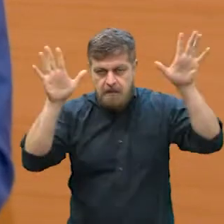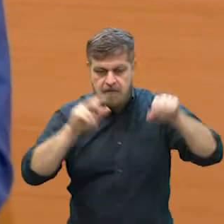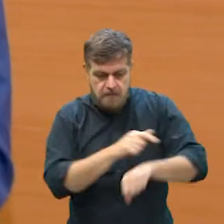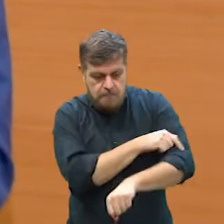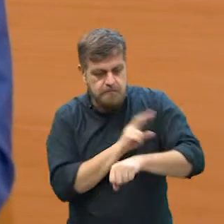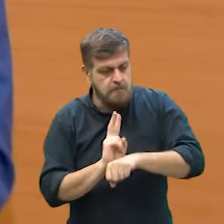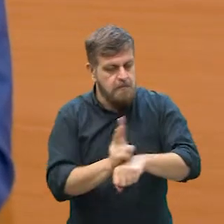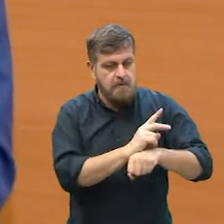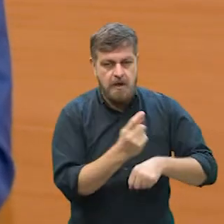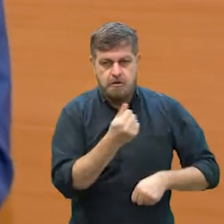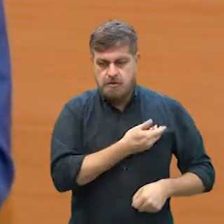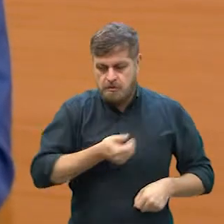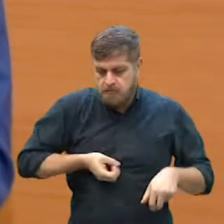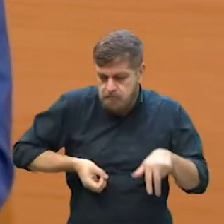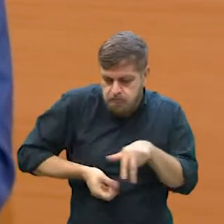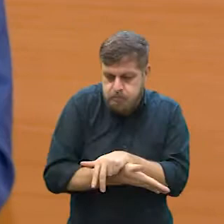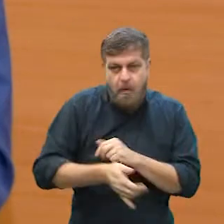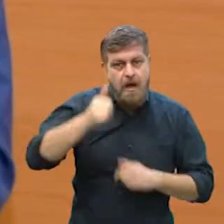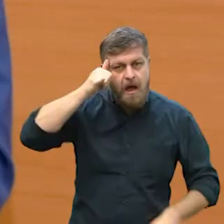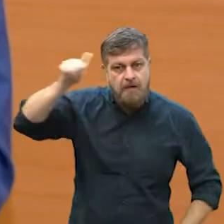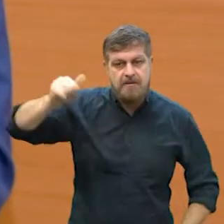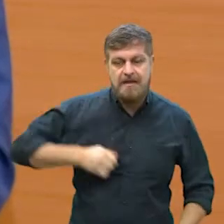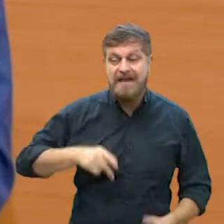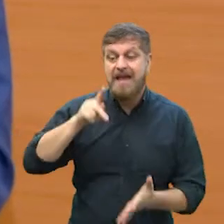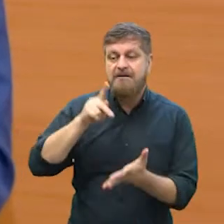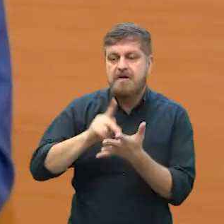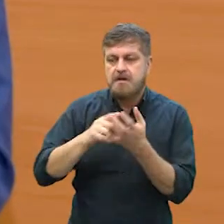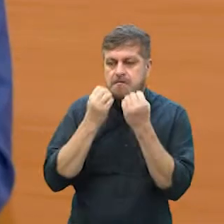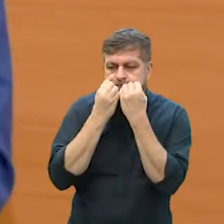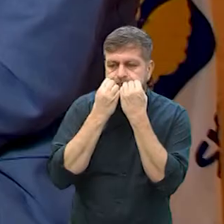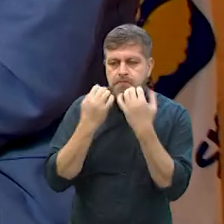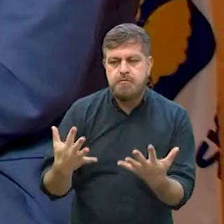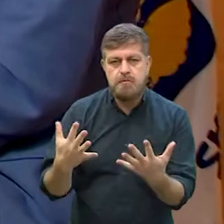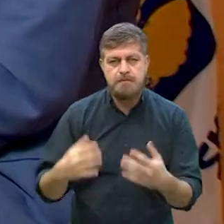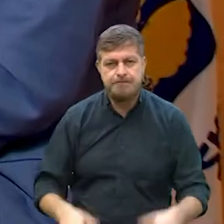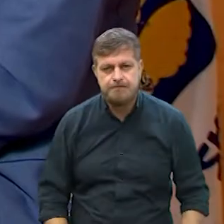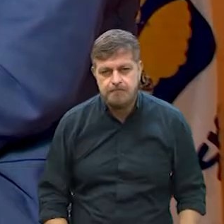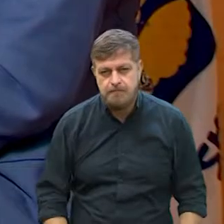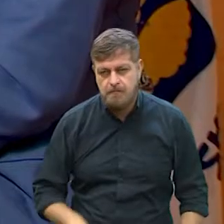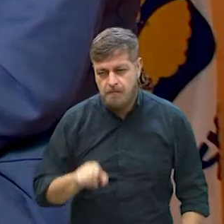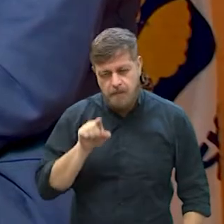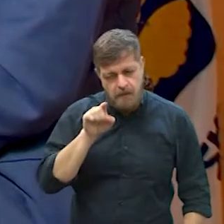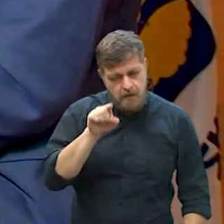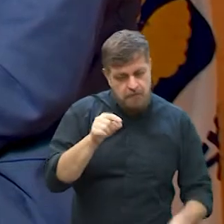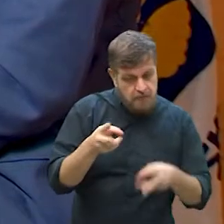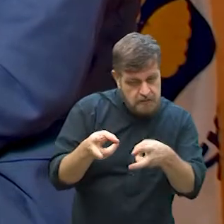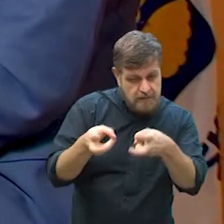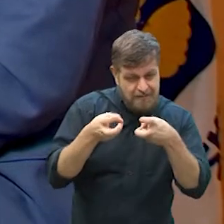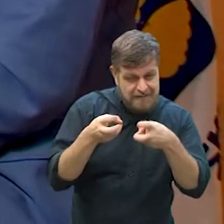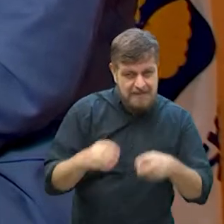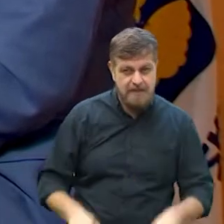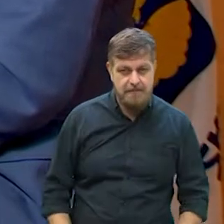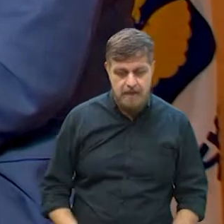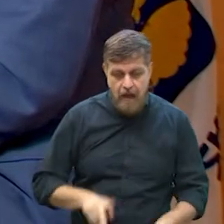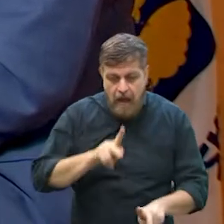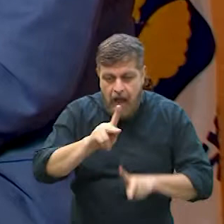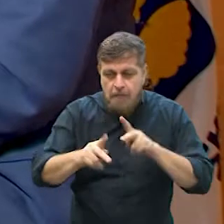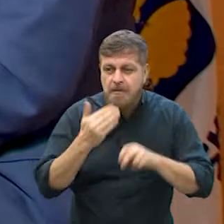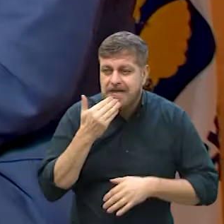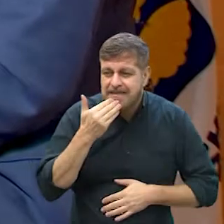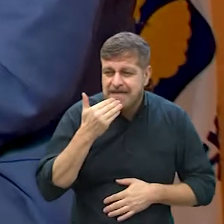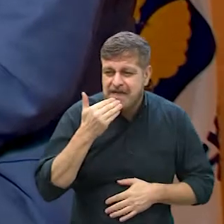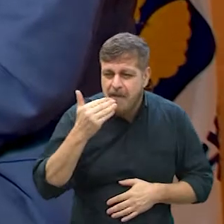fiscalizar, combater a corrupção e ser verdadeiro com as pessoas. E o senhor percebe que a demanda mudou,